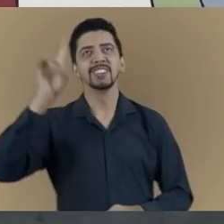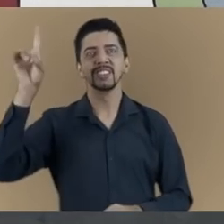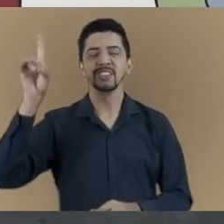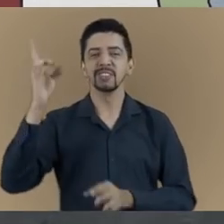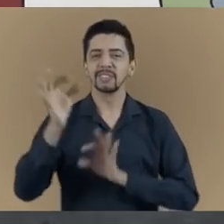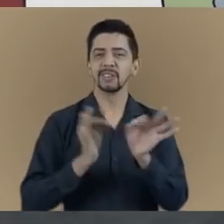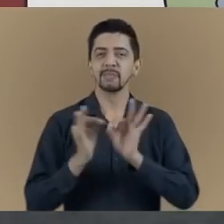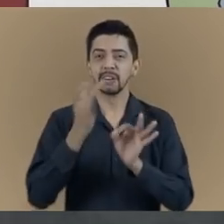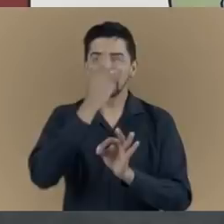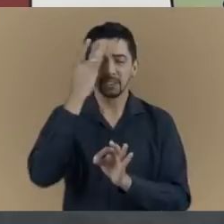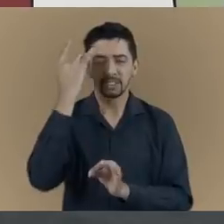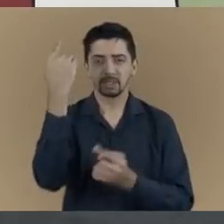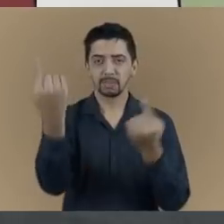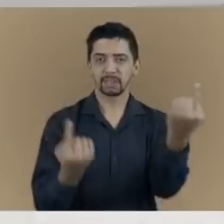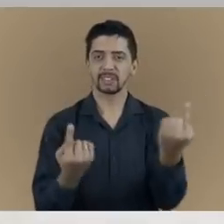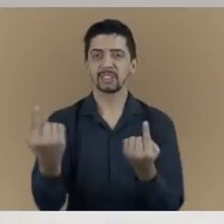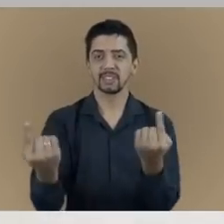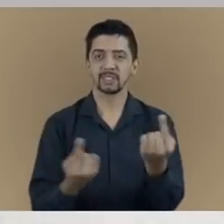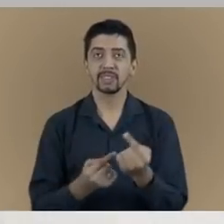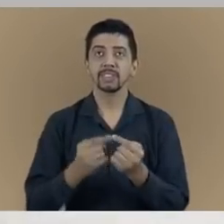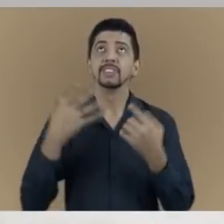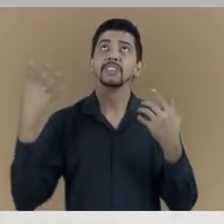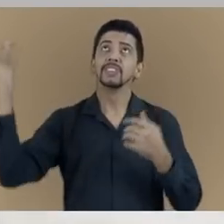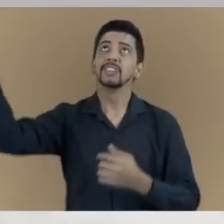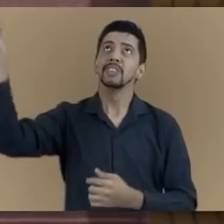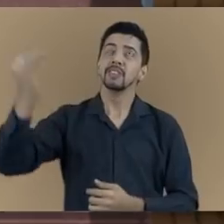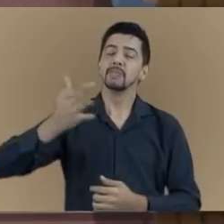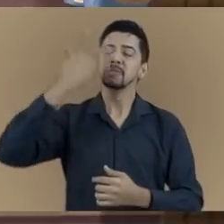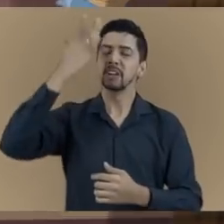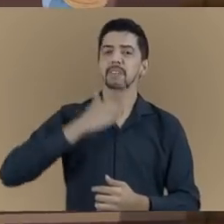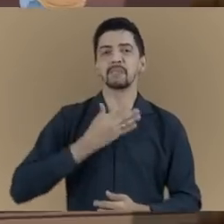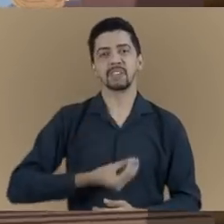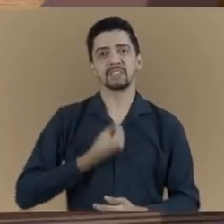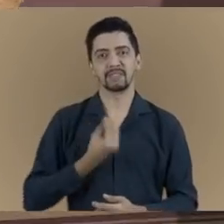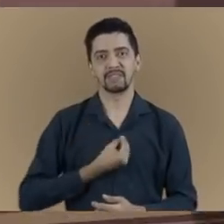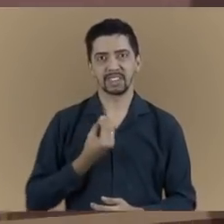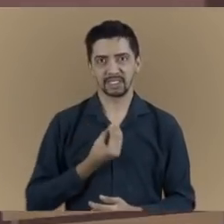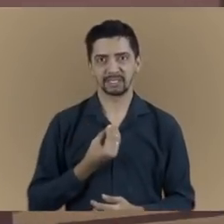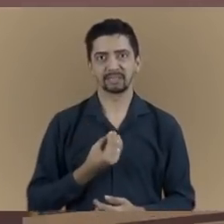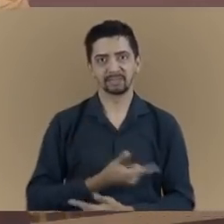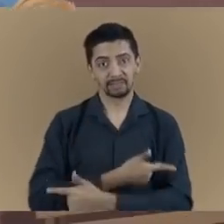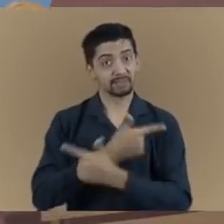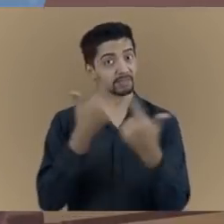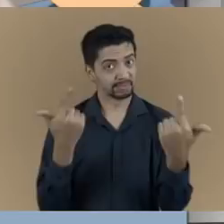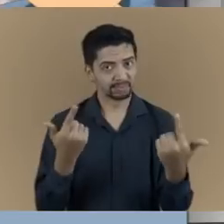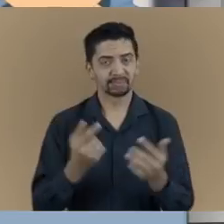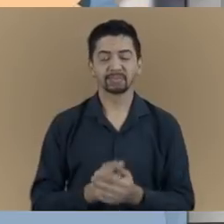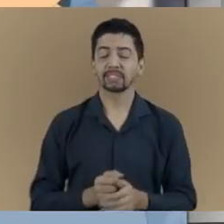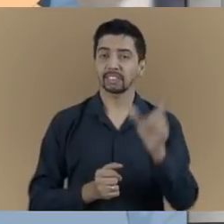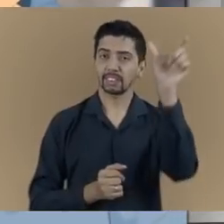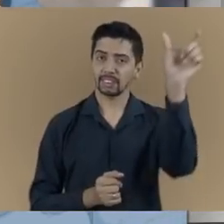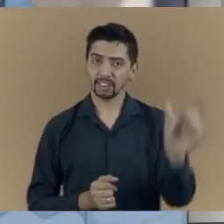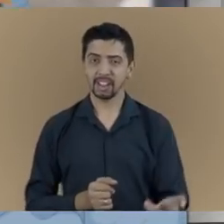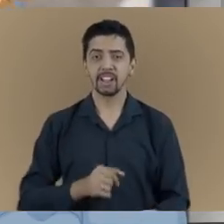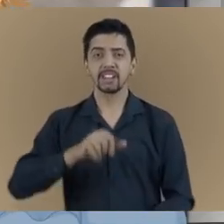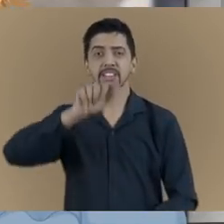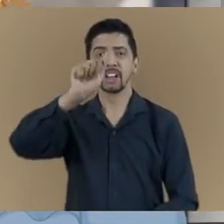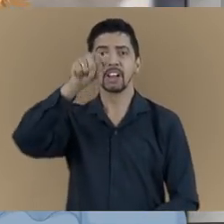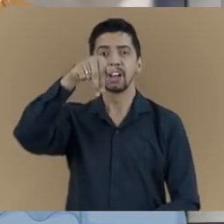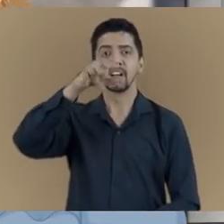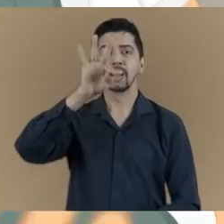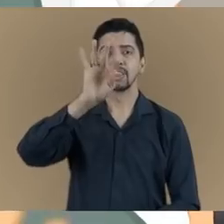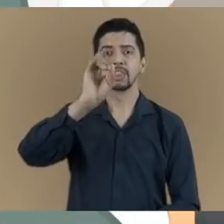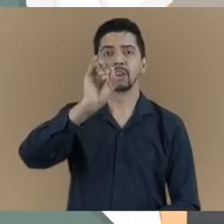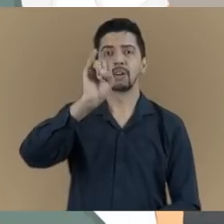que Deus colocou essas pessoas iluminadas na minha vida. Não foi por acaso. Essa é a Dona